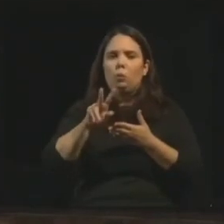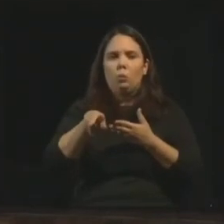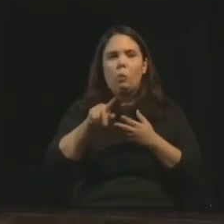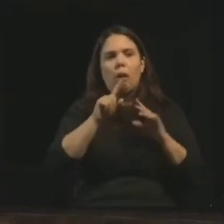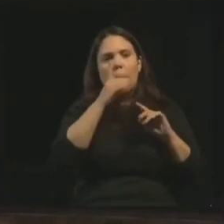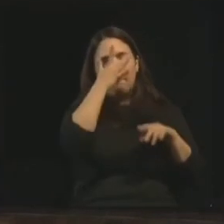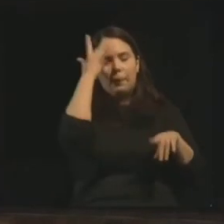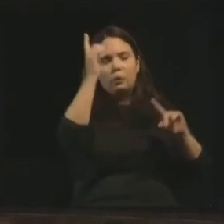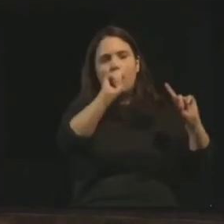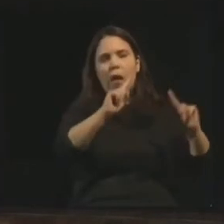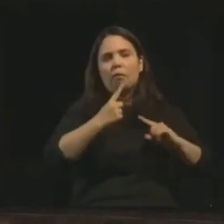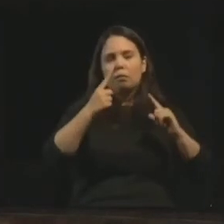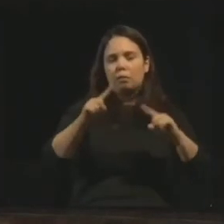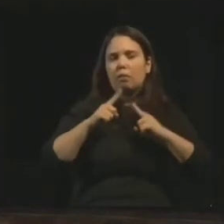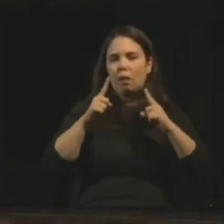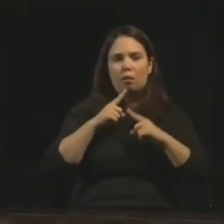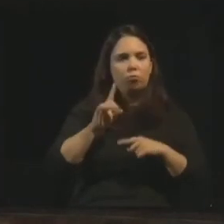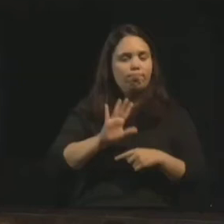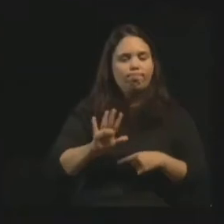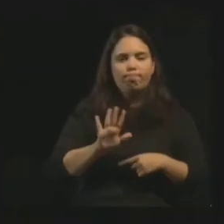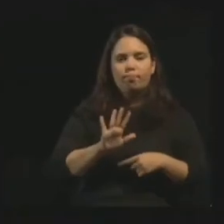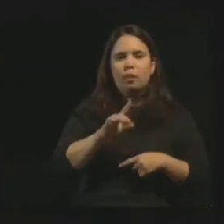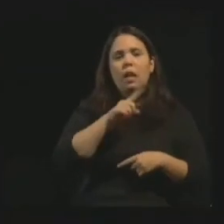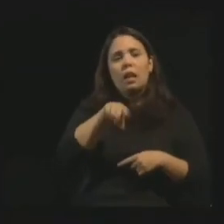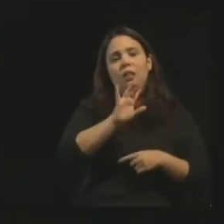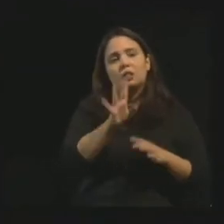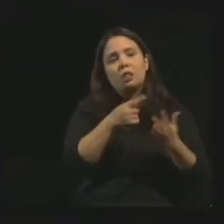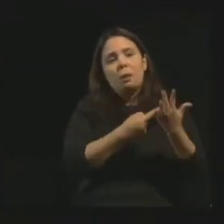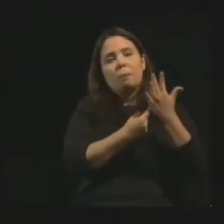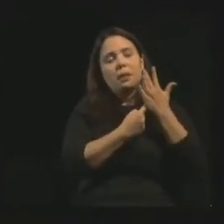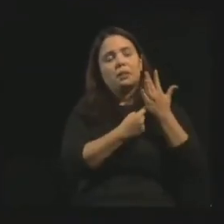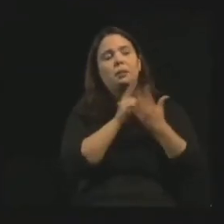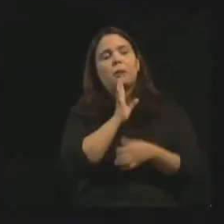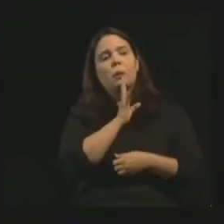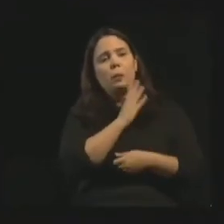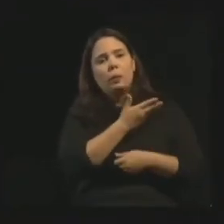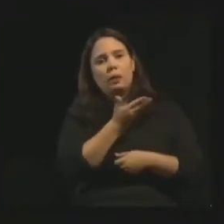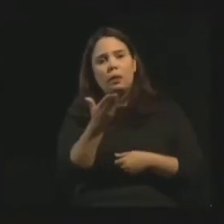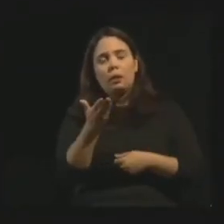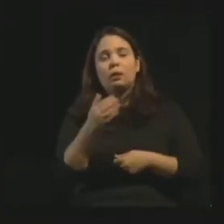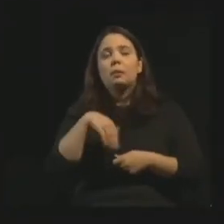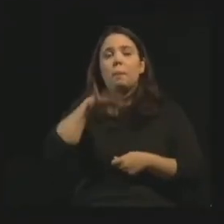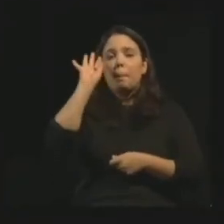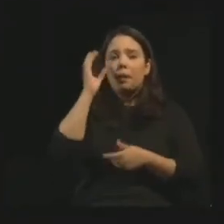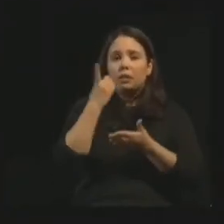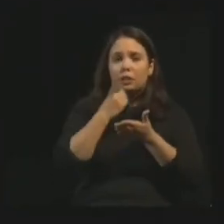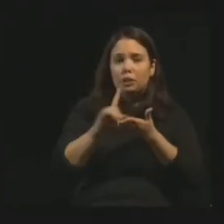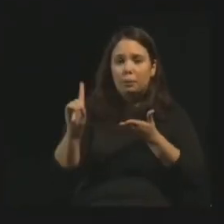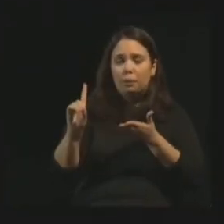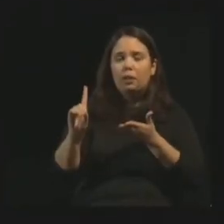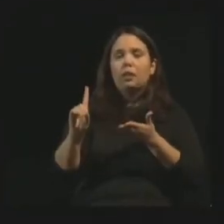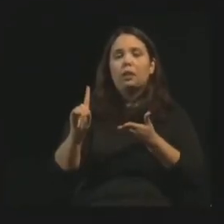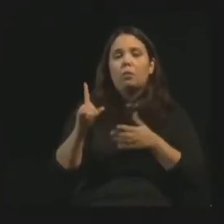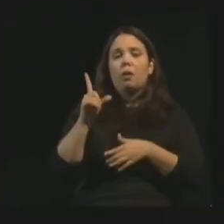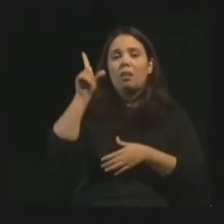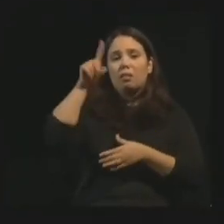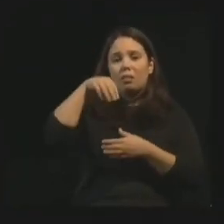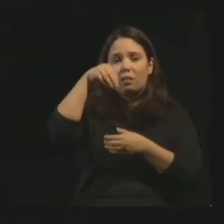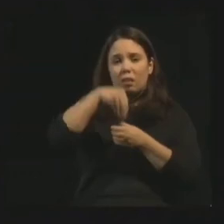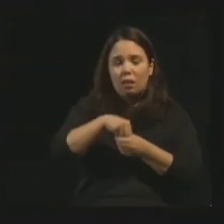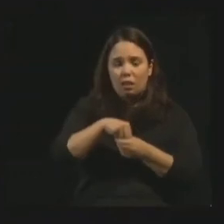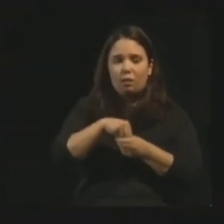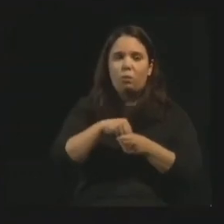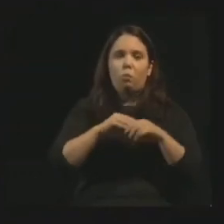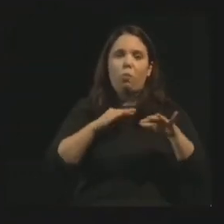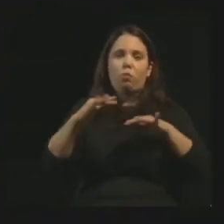atacam, porque esses já se apresentam como são. Os maiores inimigos da doutrina espírita estão dentro do próprio movimento.